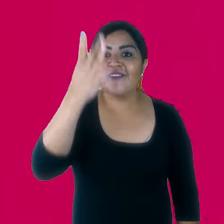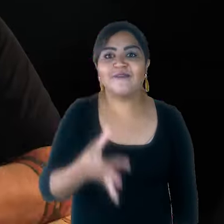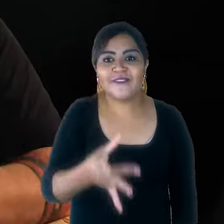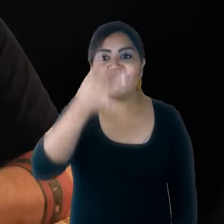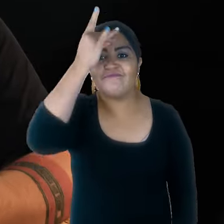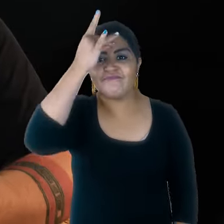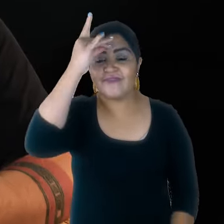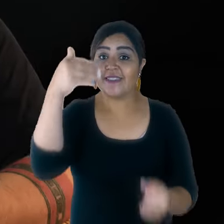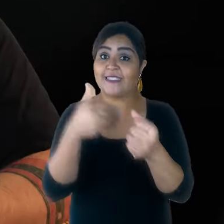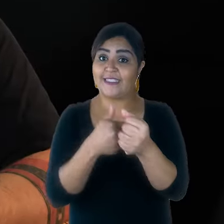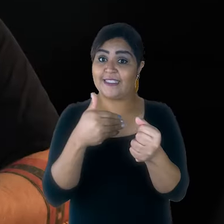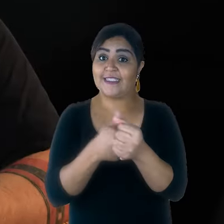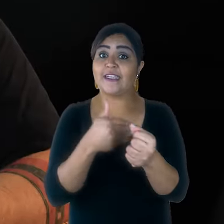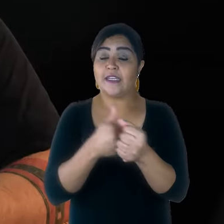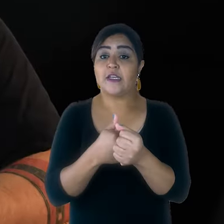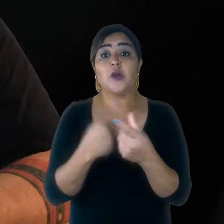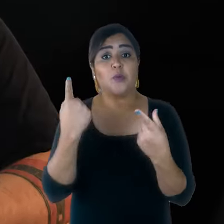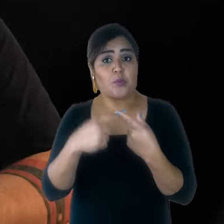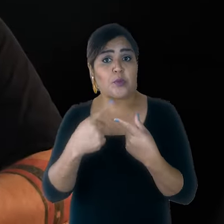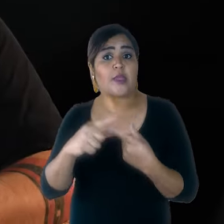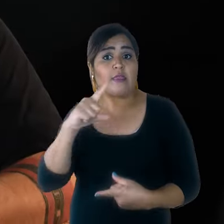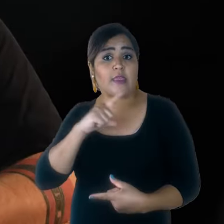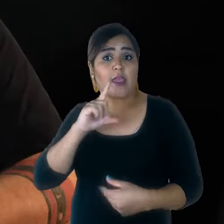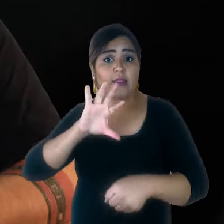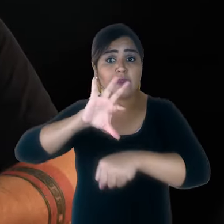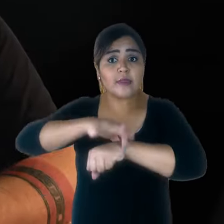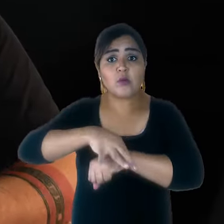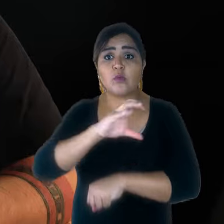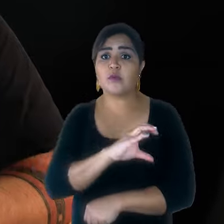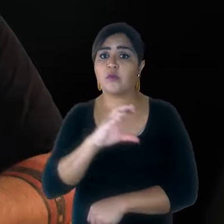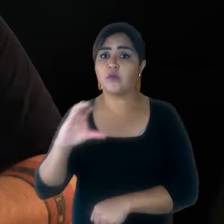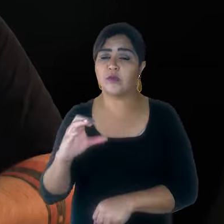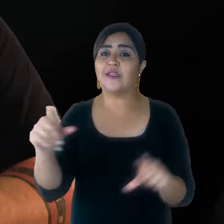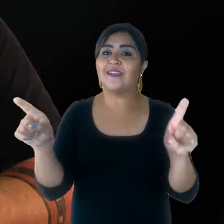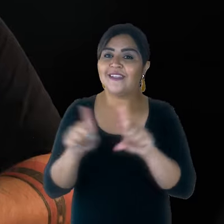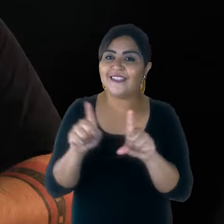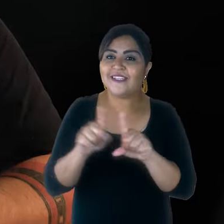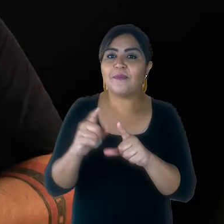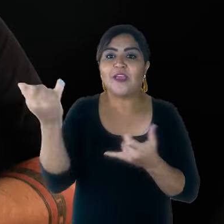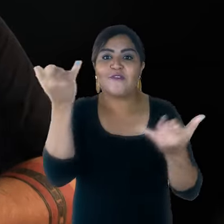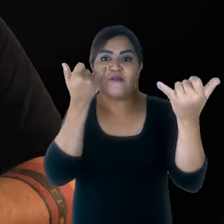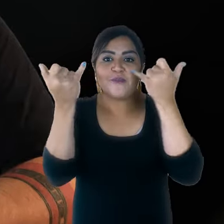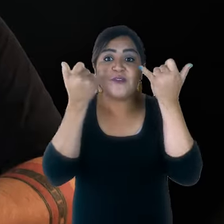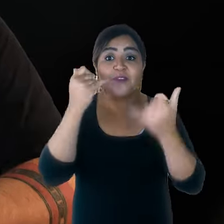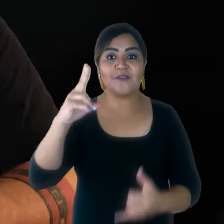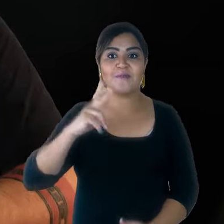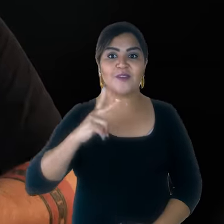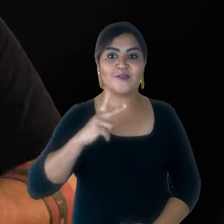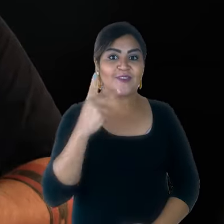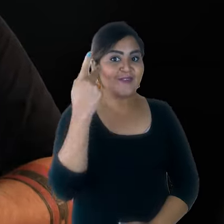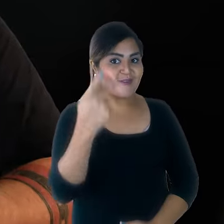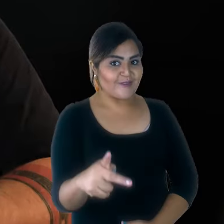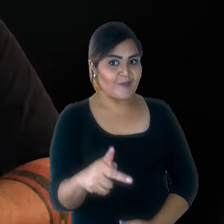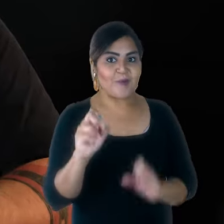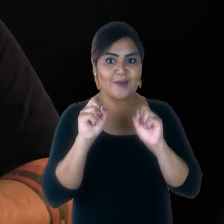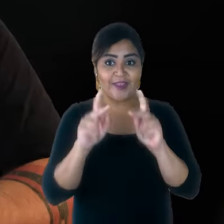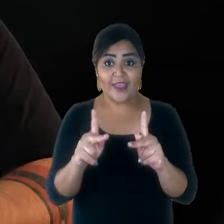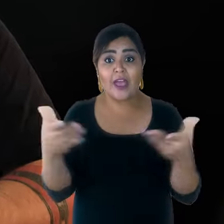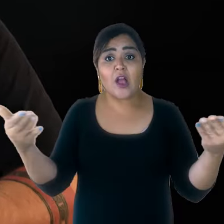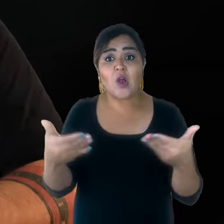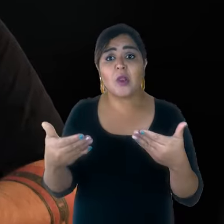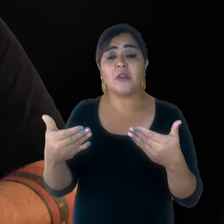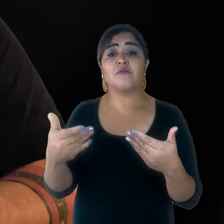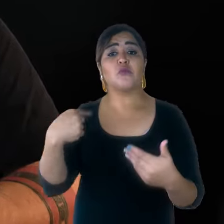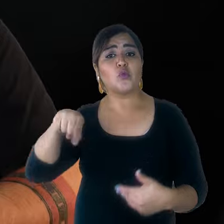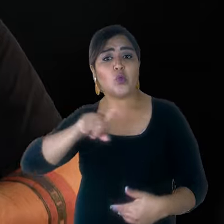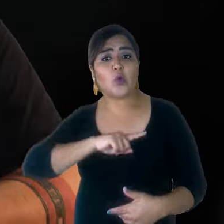vídeo. É muito importante que você guarde com muito cuidado as suas senhas. Isso garante a segurança da sua conta e também dos seus dados.